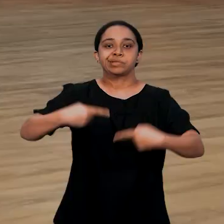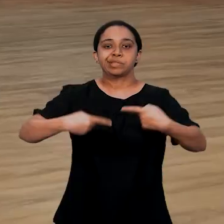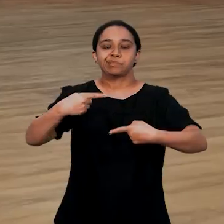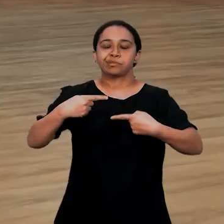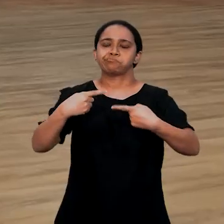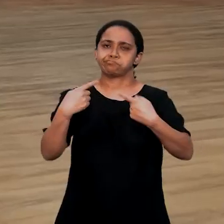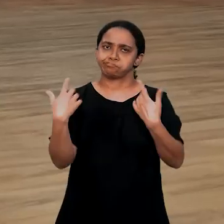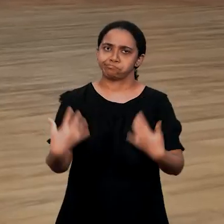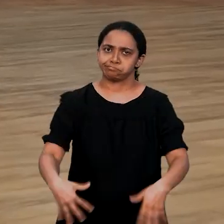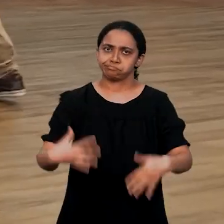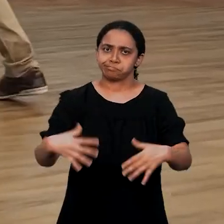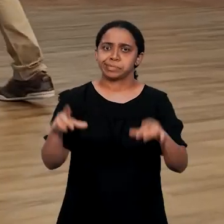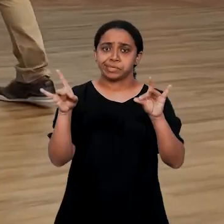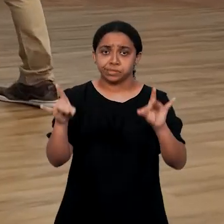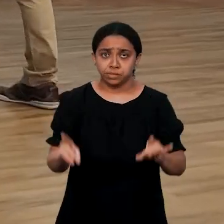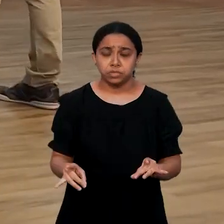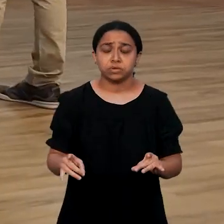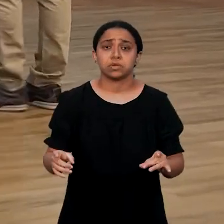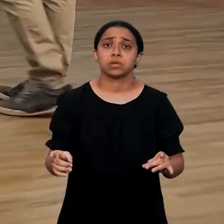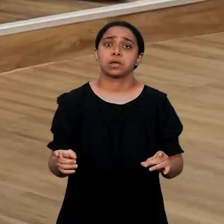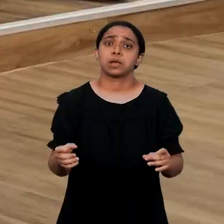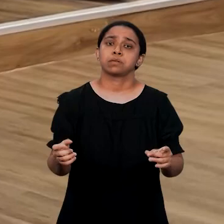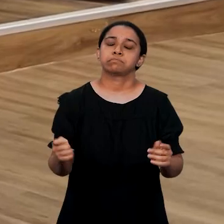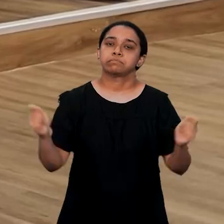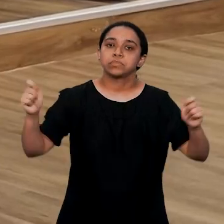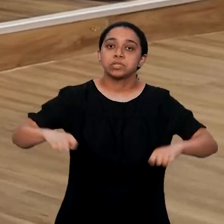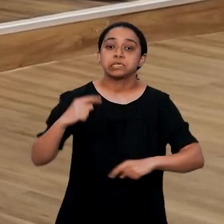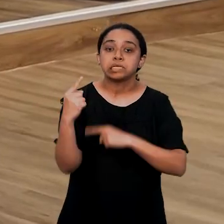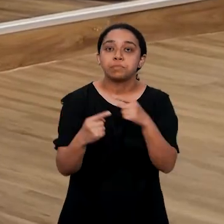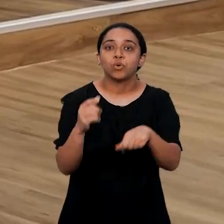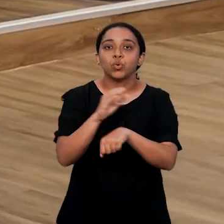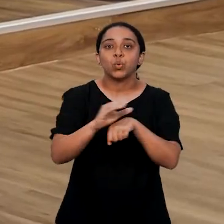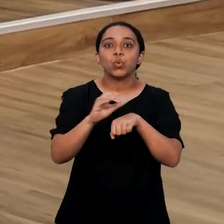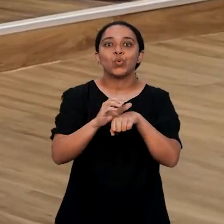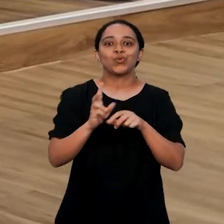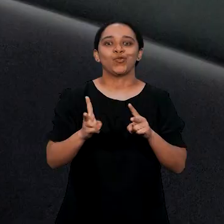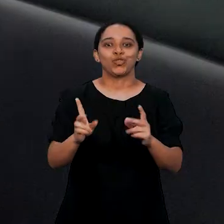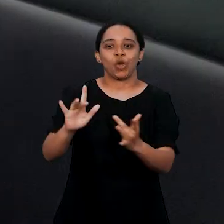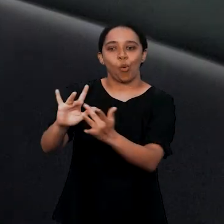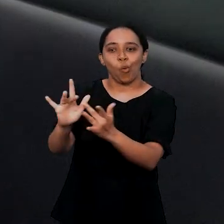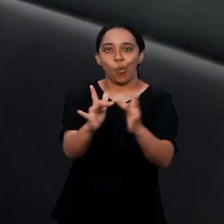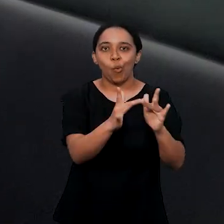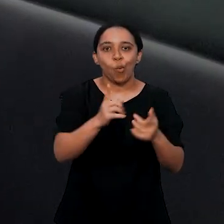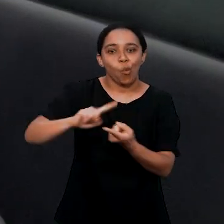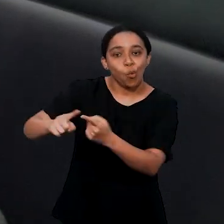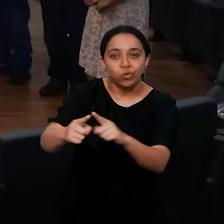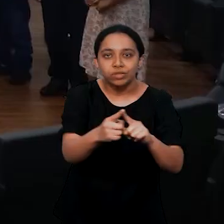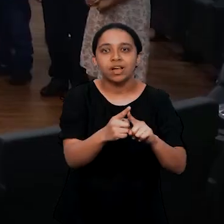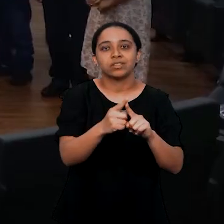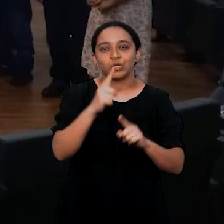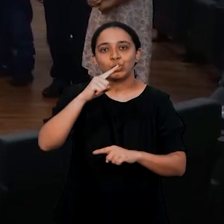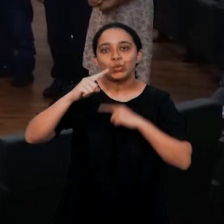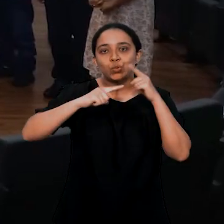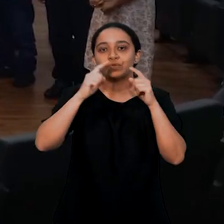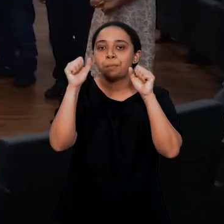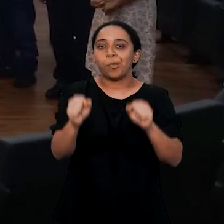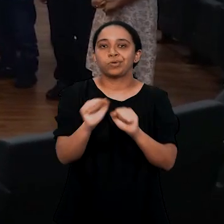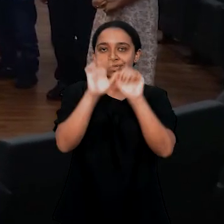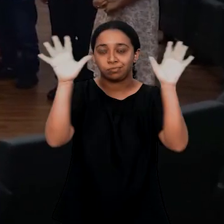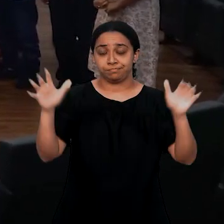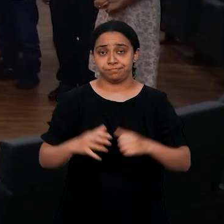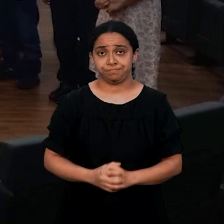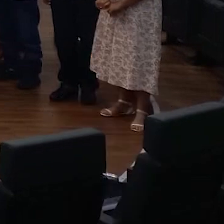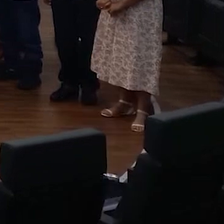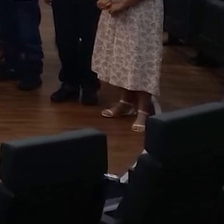para que se faça um grande debate, e assim permita que, após o curso, fique essa rede de relações para que algumas dúvidas